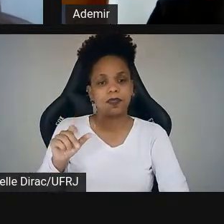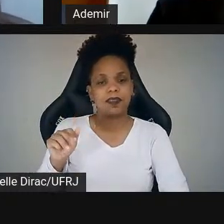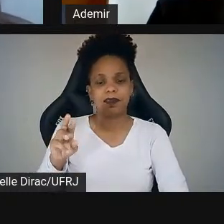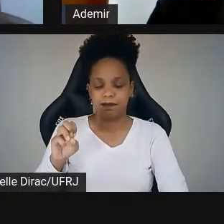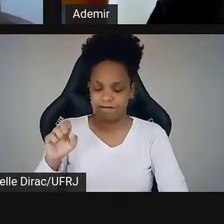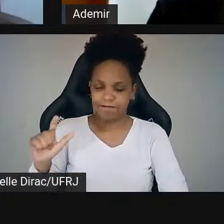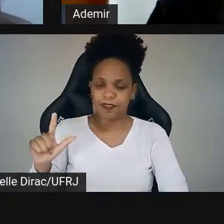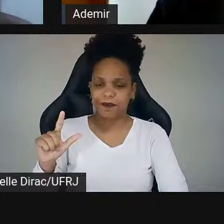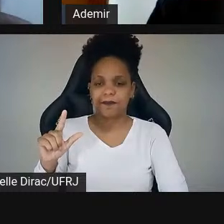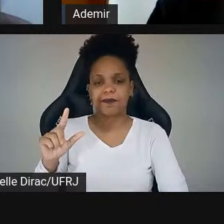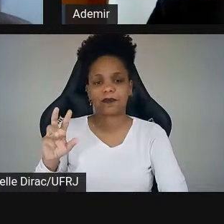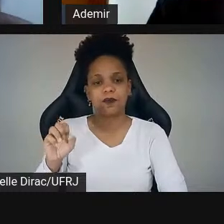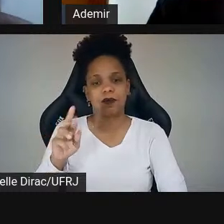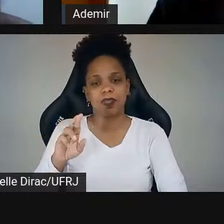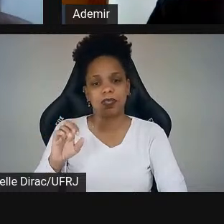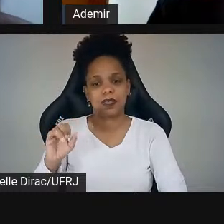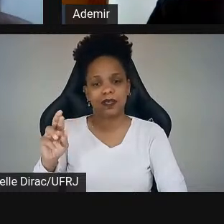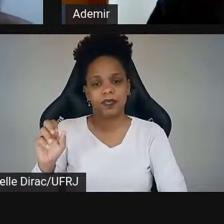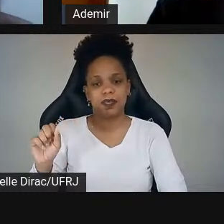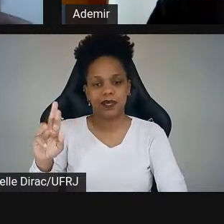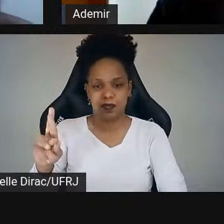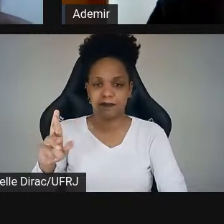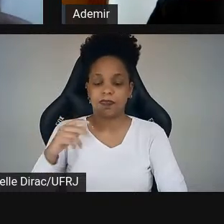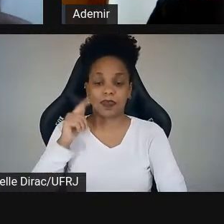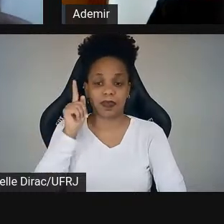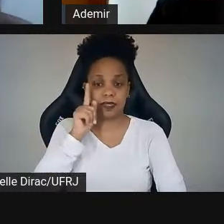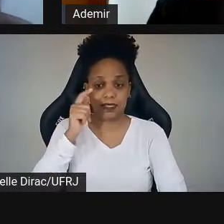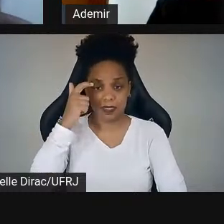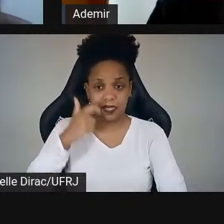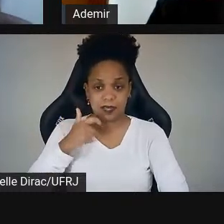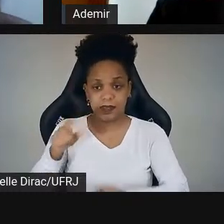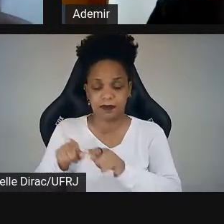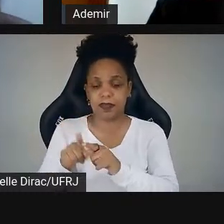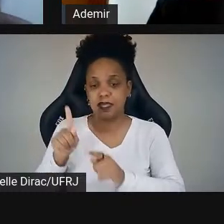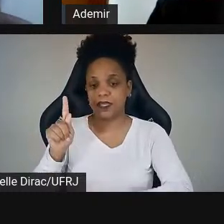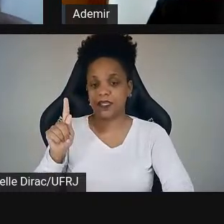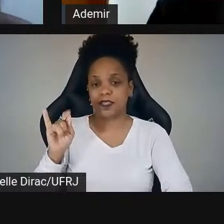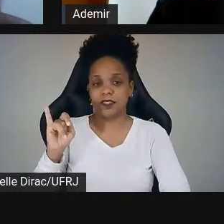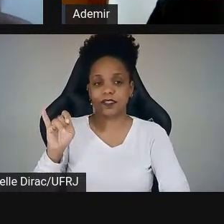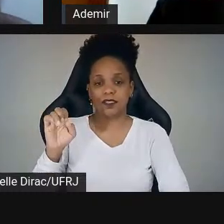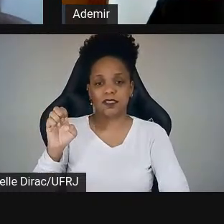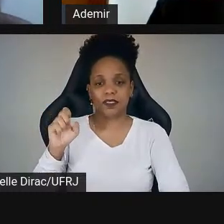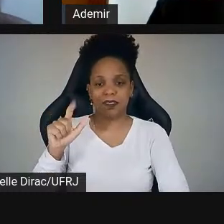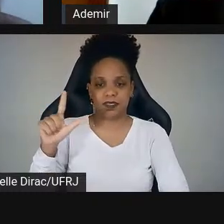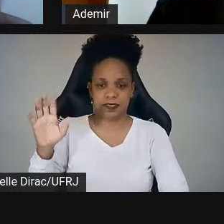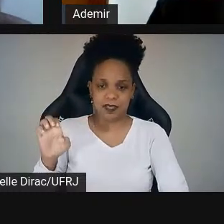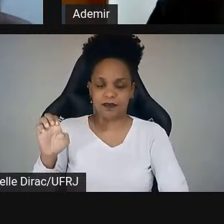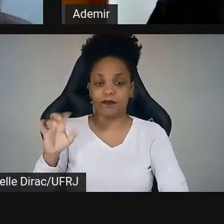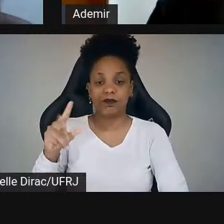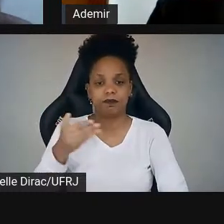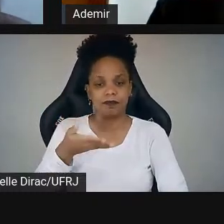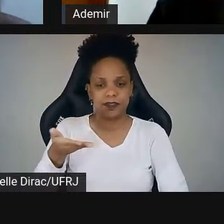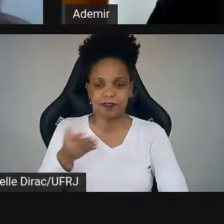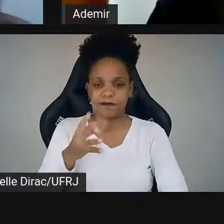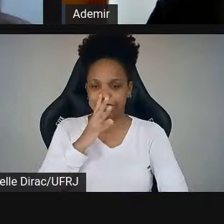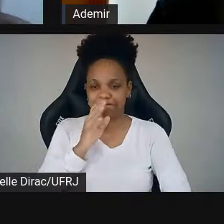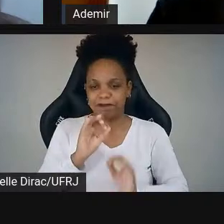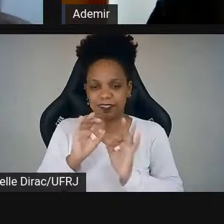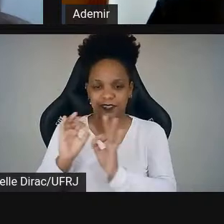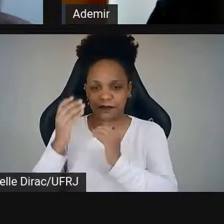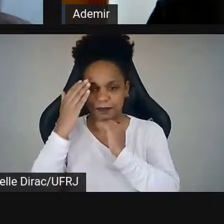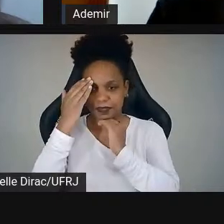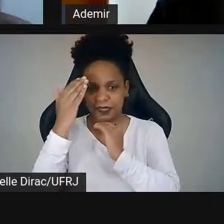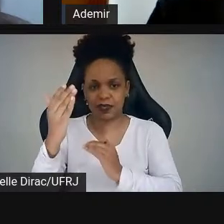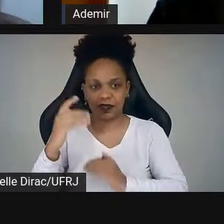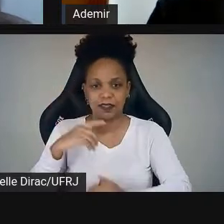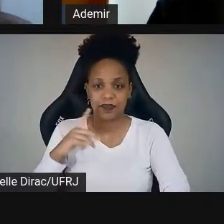intérpretes, a Graciele e a Gisele. E agradecer a todos vocês pela presença. Daqui a cinco minutinhos